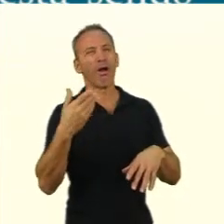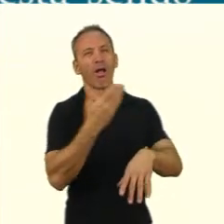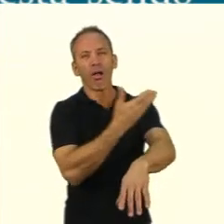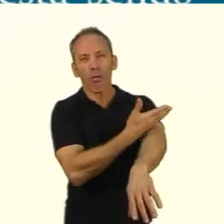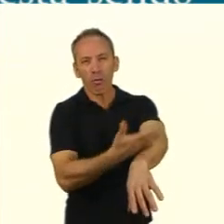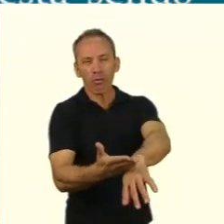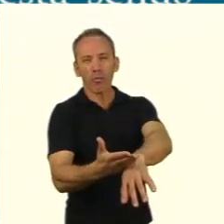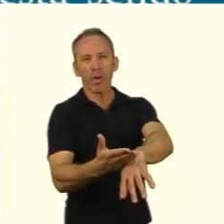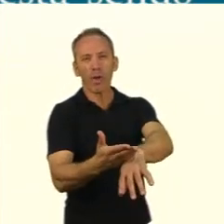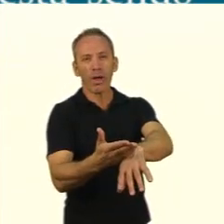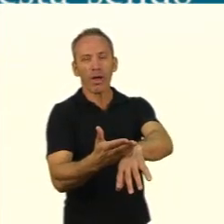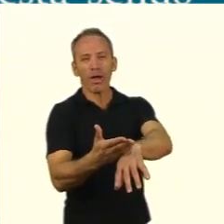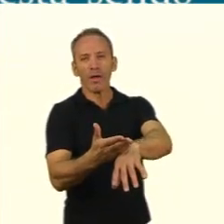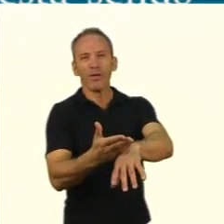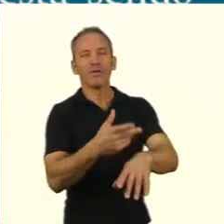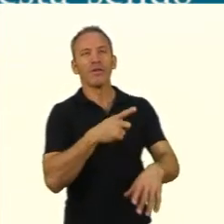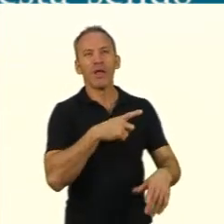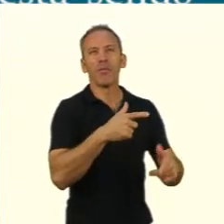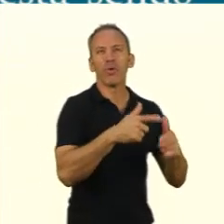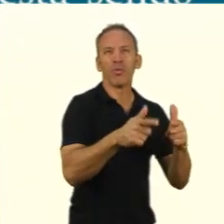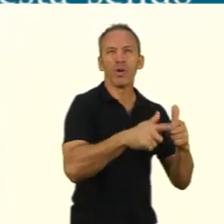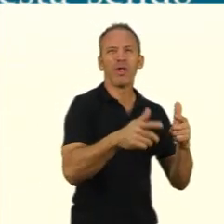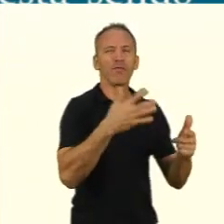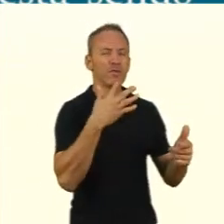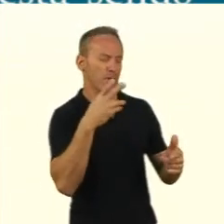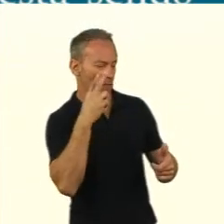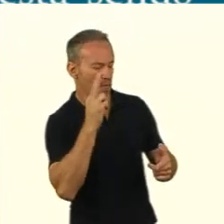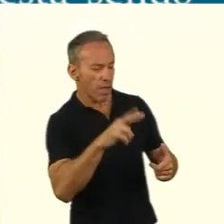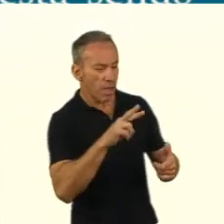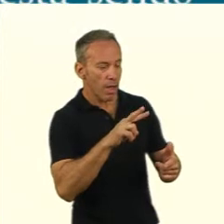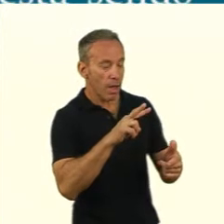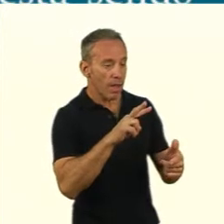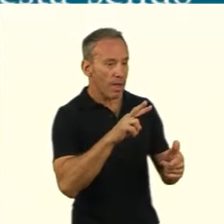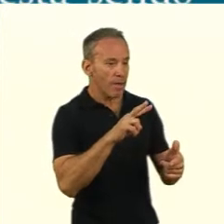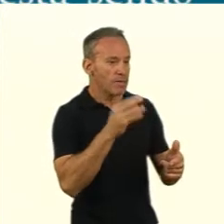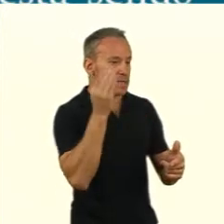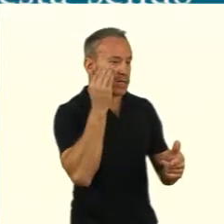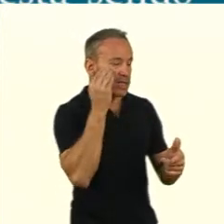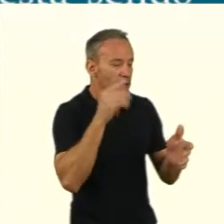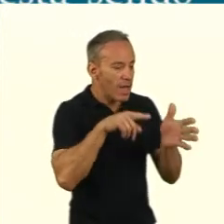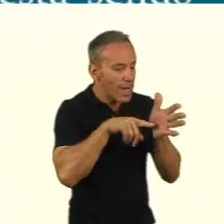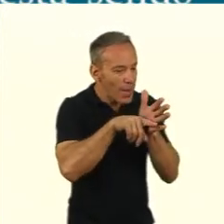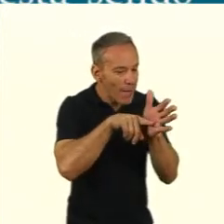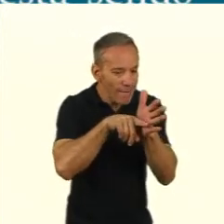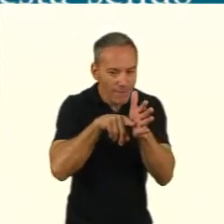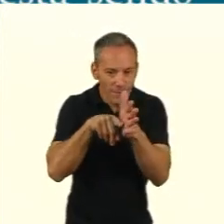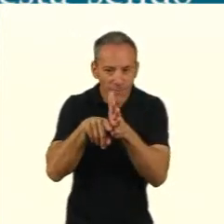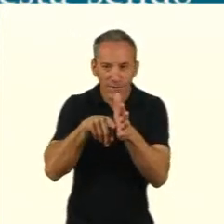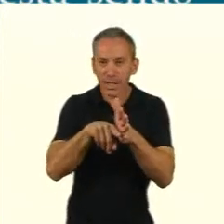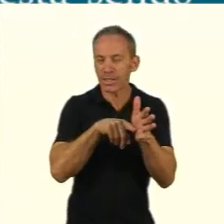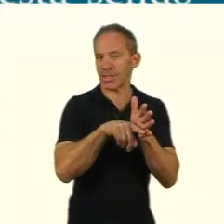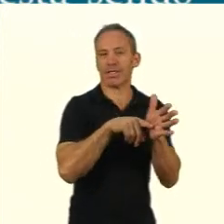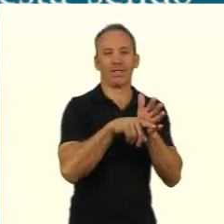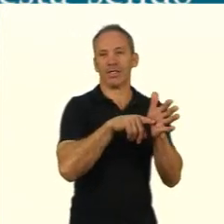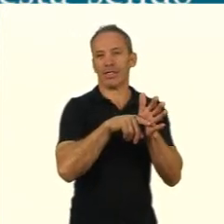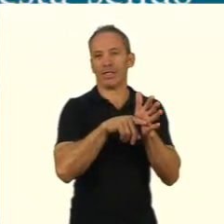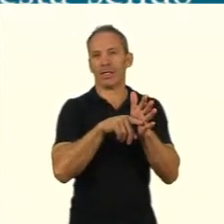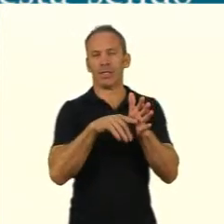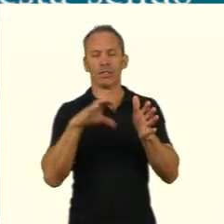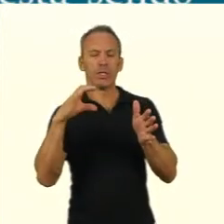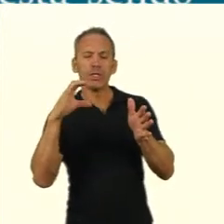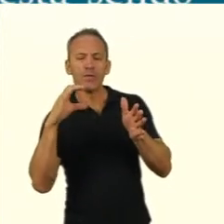explicar como o tema está problematizado, que aspectos da realidade estão sendo